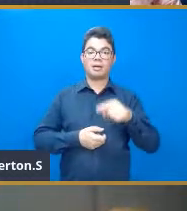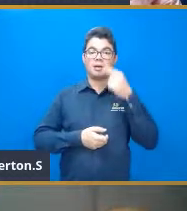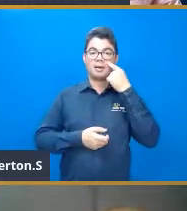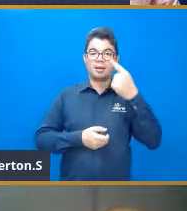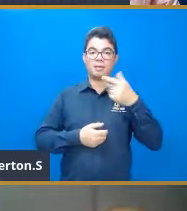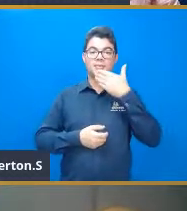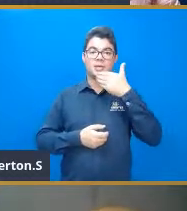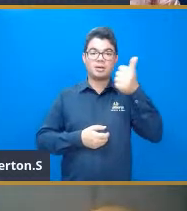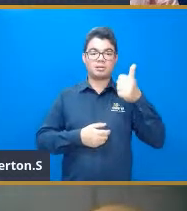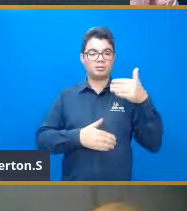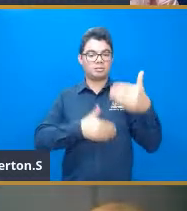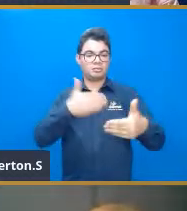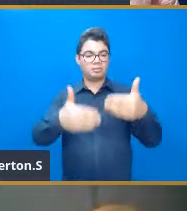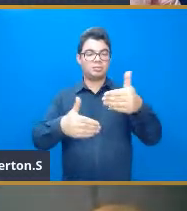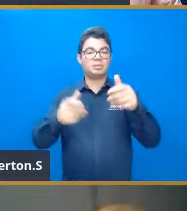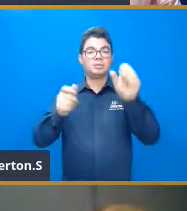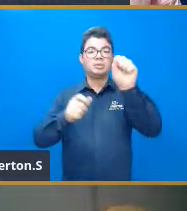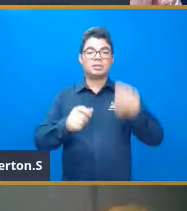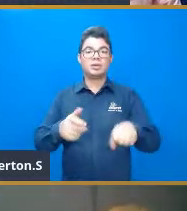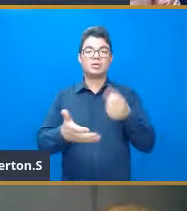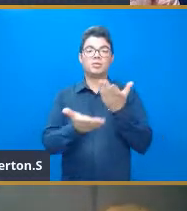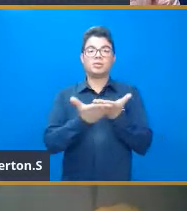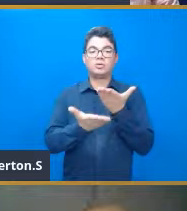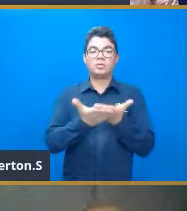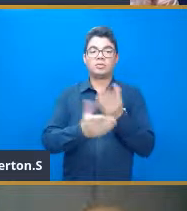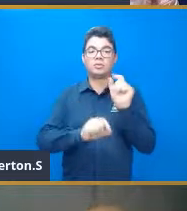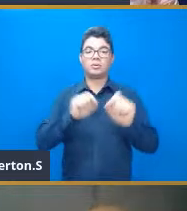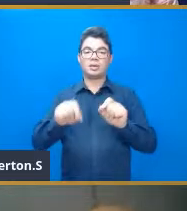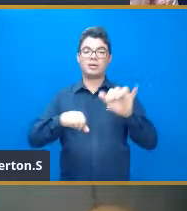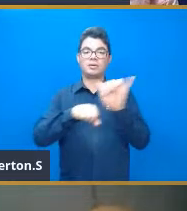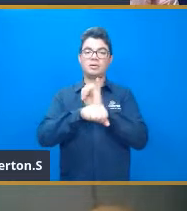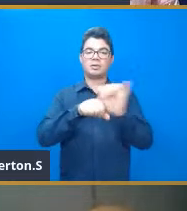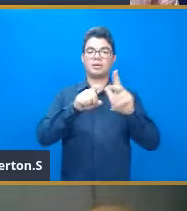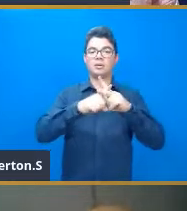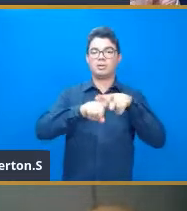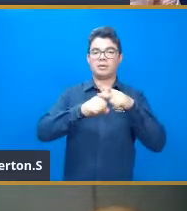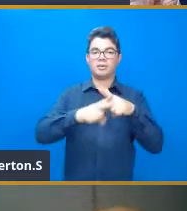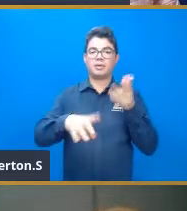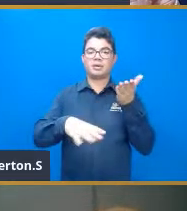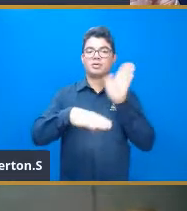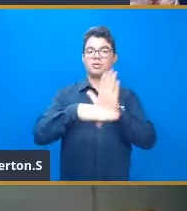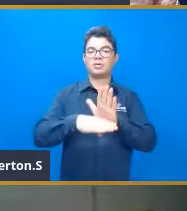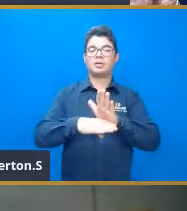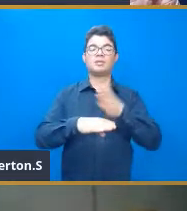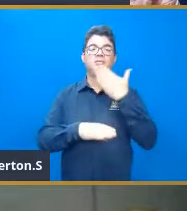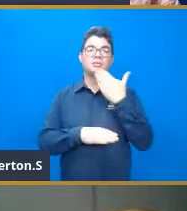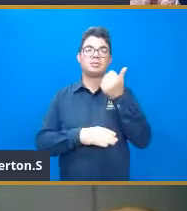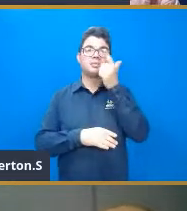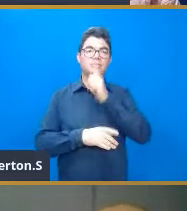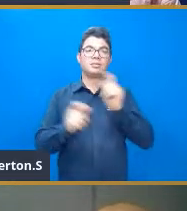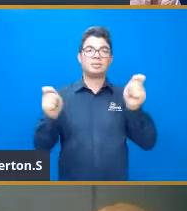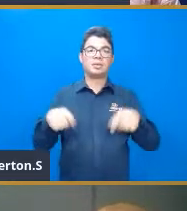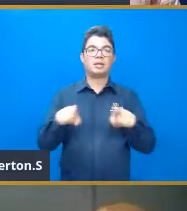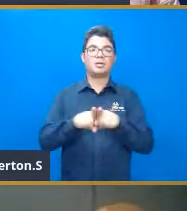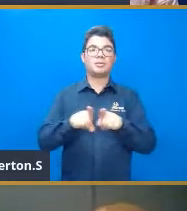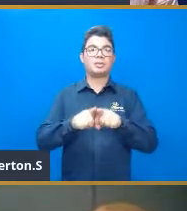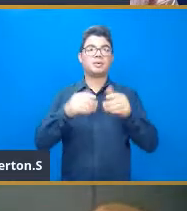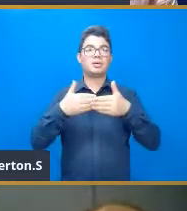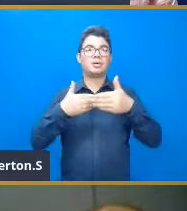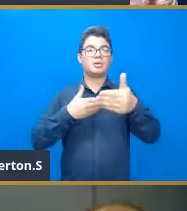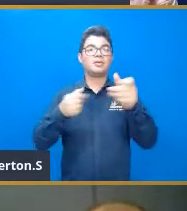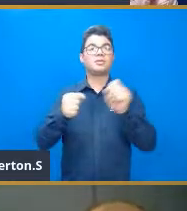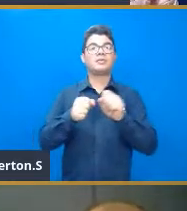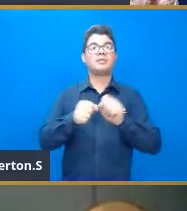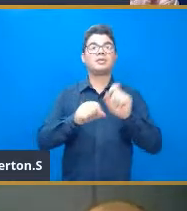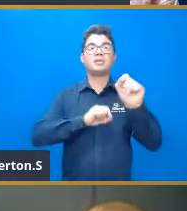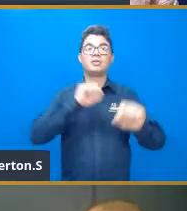Então, sim, é o estudo e aquela ferramenta que vai auxiliar de uma forma mais efetiva. Bom, o que nós vamos fazer aqui, então,